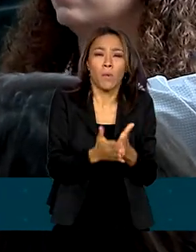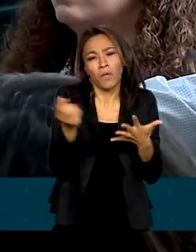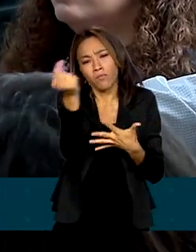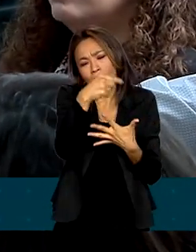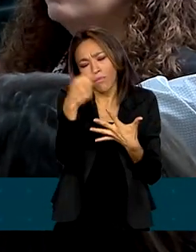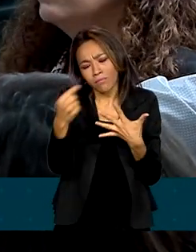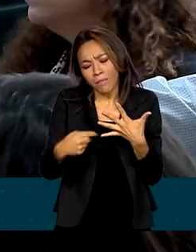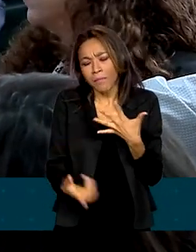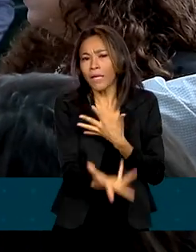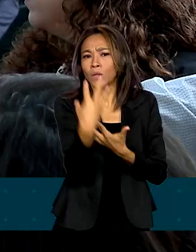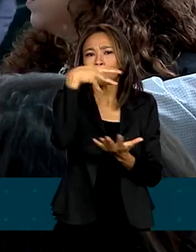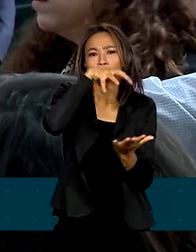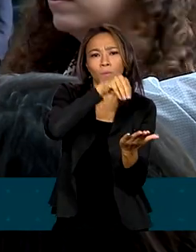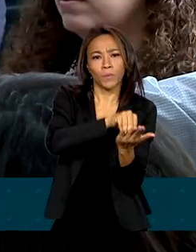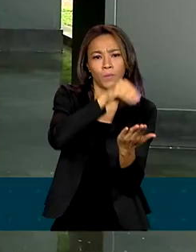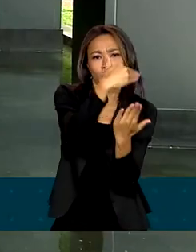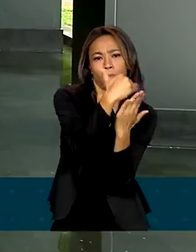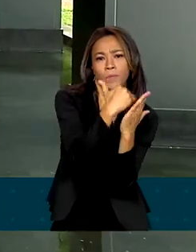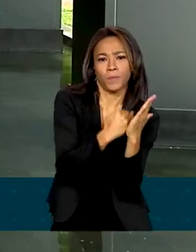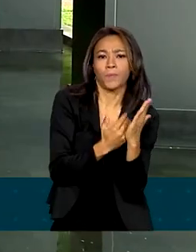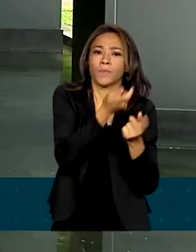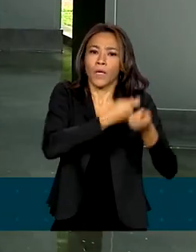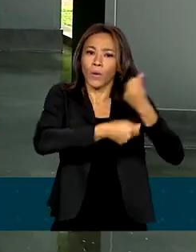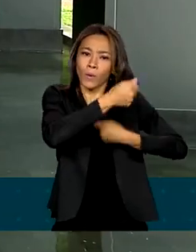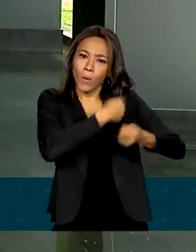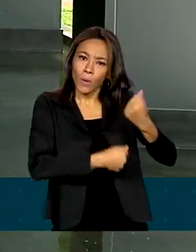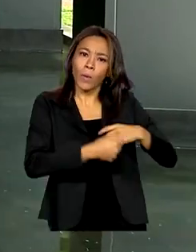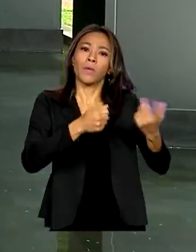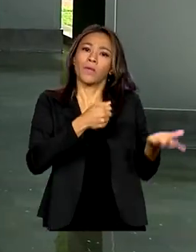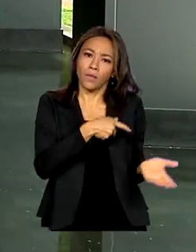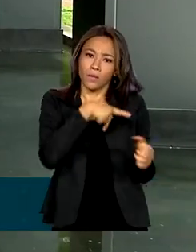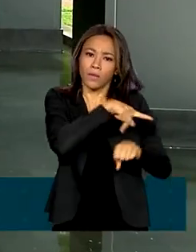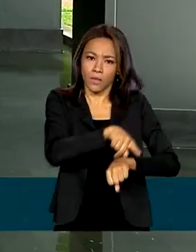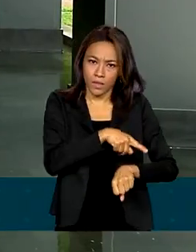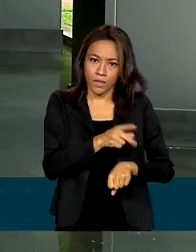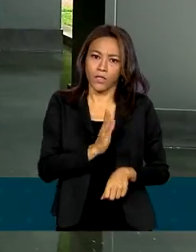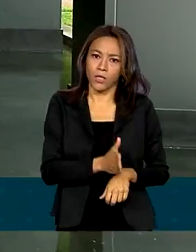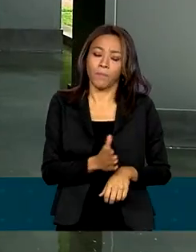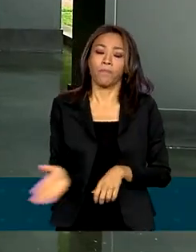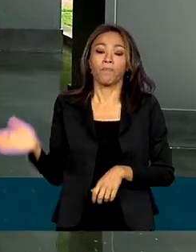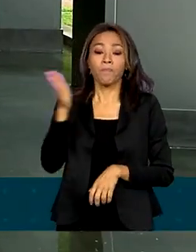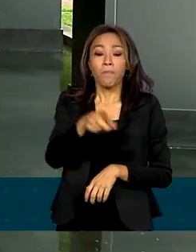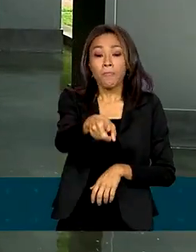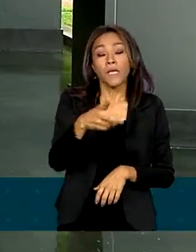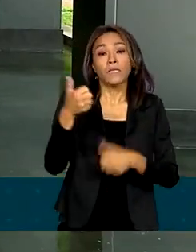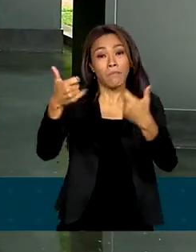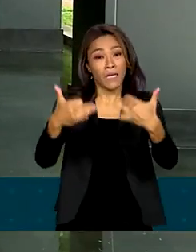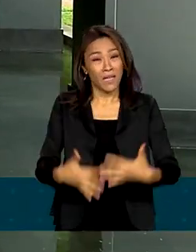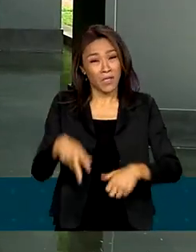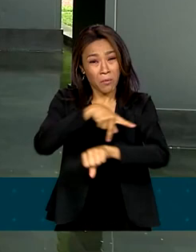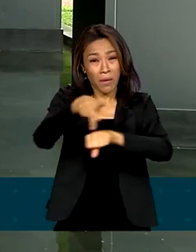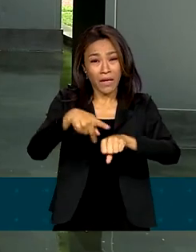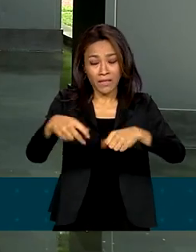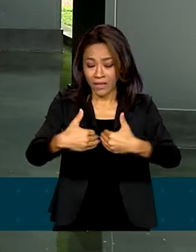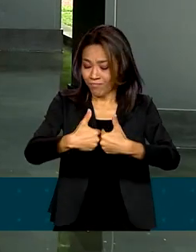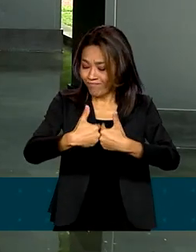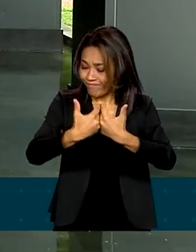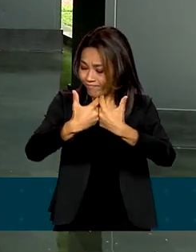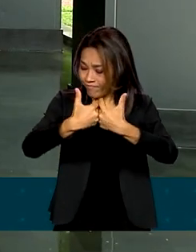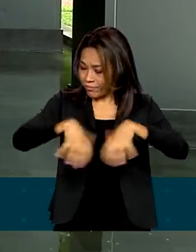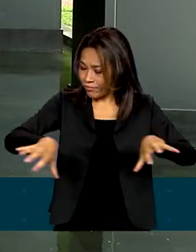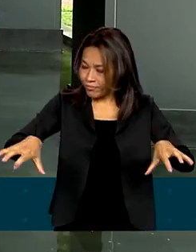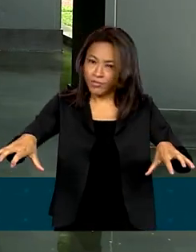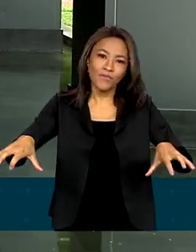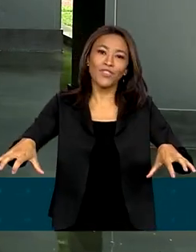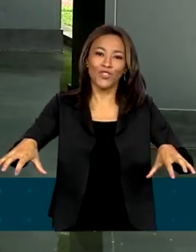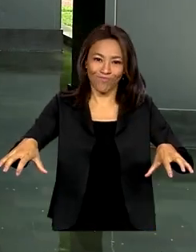está na agenda econômica do país. A ministra Simone Tebet disse que o país ainda está dividido ao meio e que a estabilidade